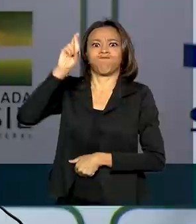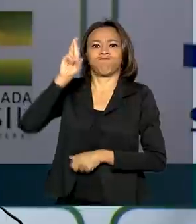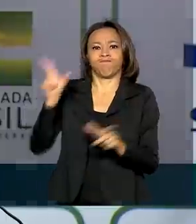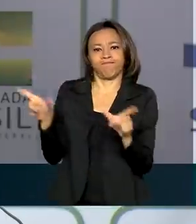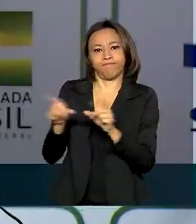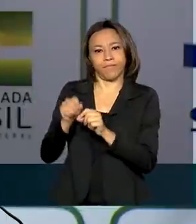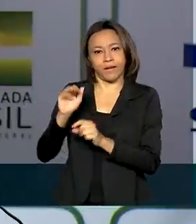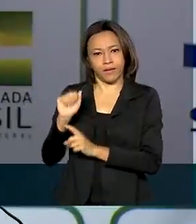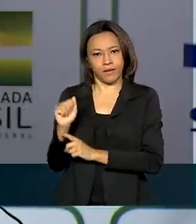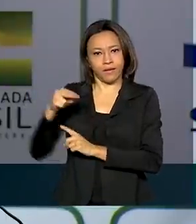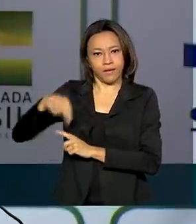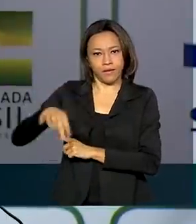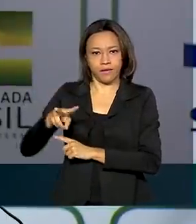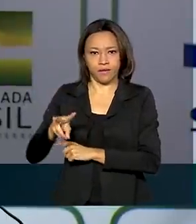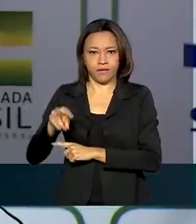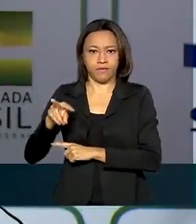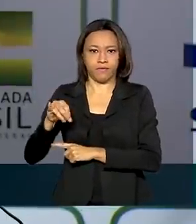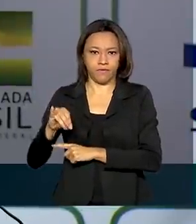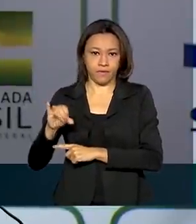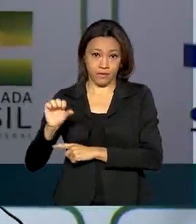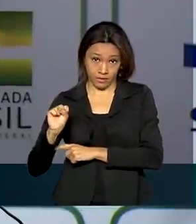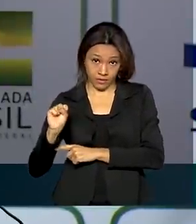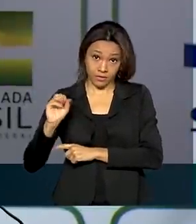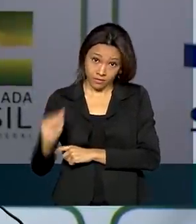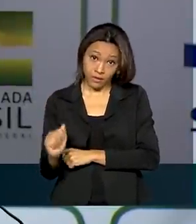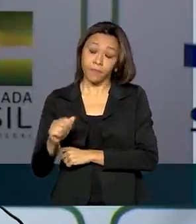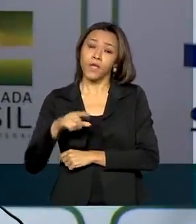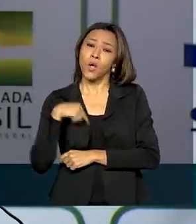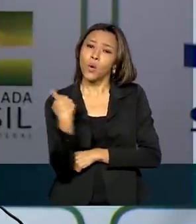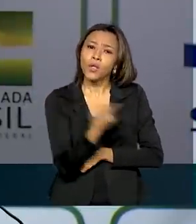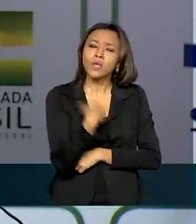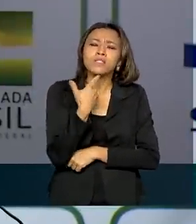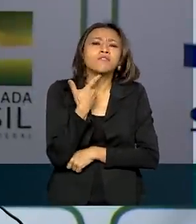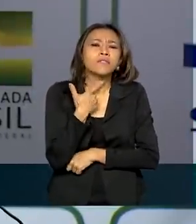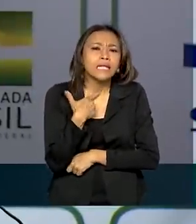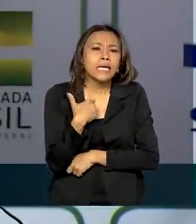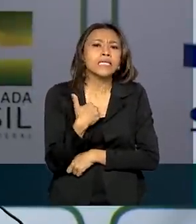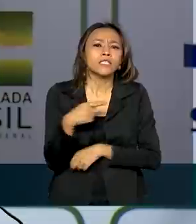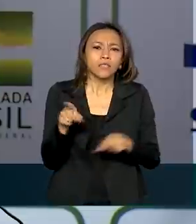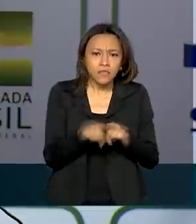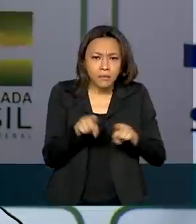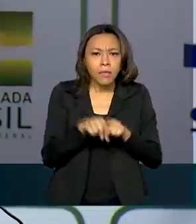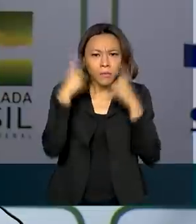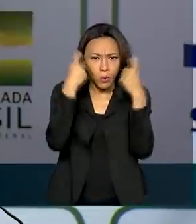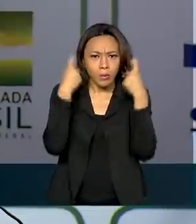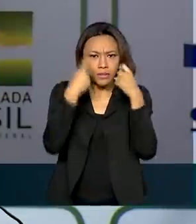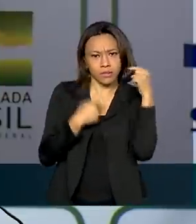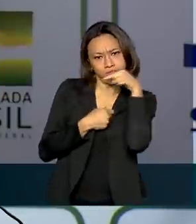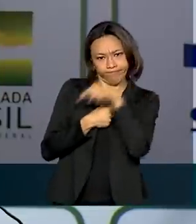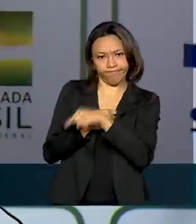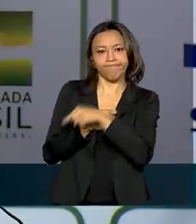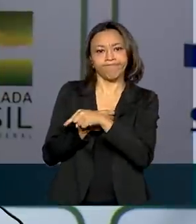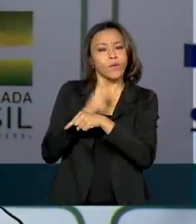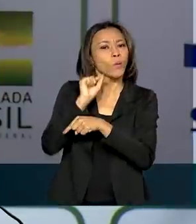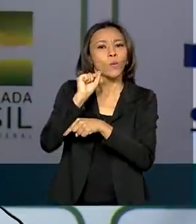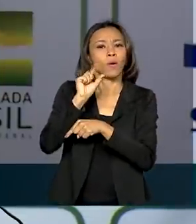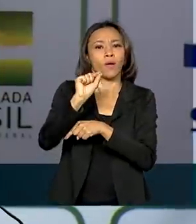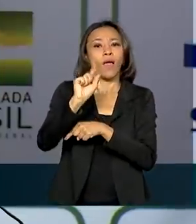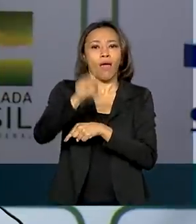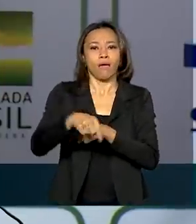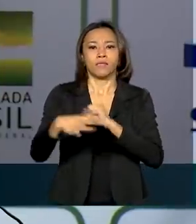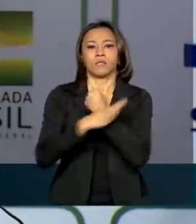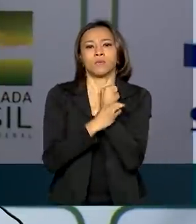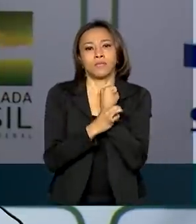sendo acompanhadas. O nosso desejo maior, é a preocupação da Anvisa também, acima de tudo é a segurança